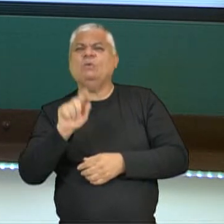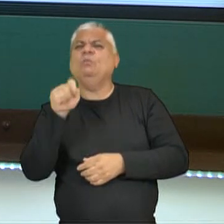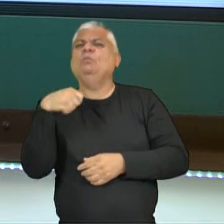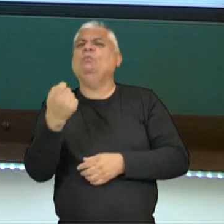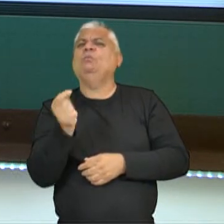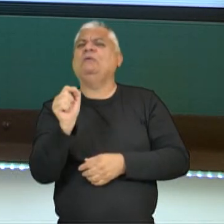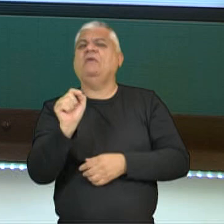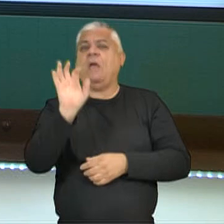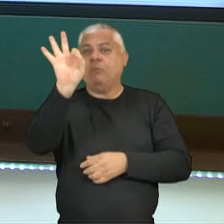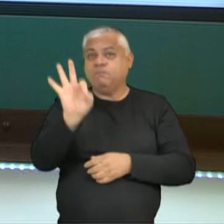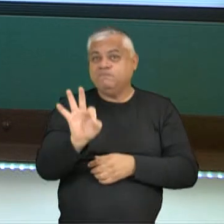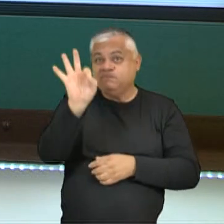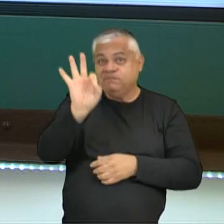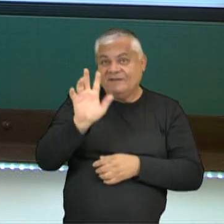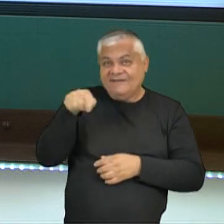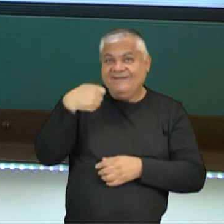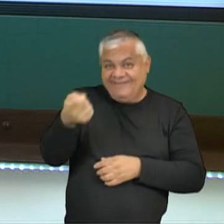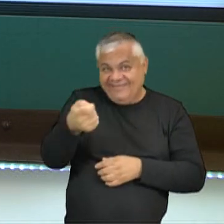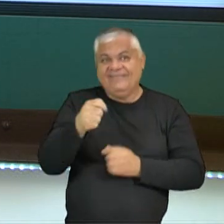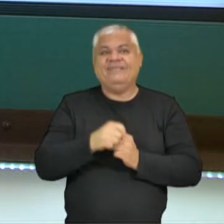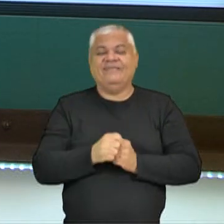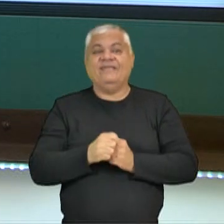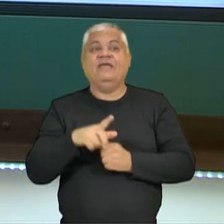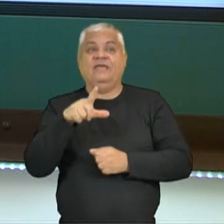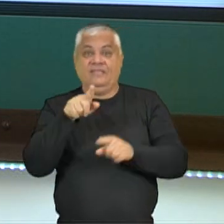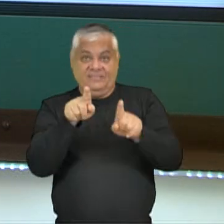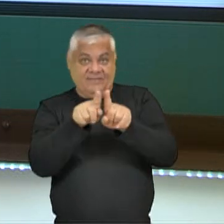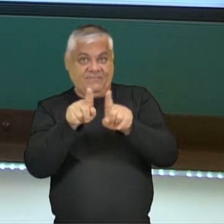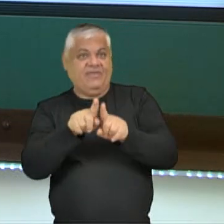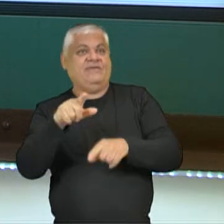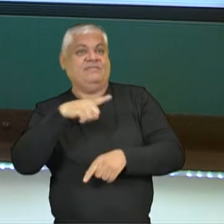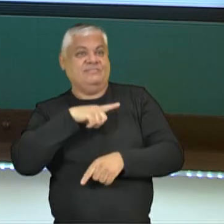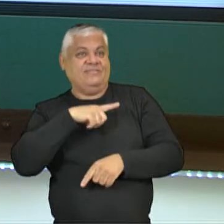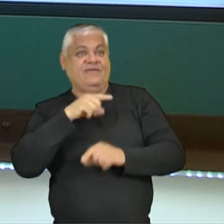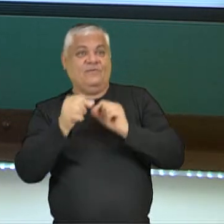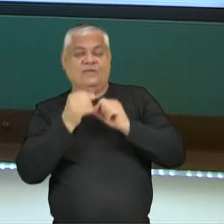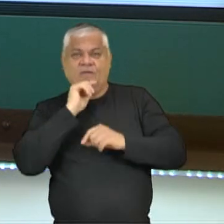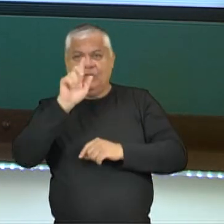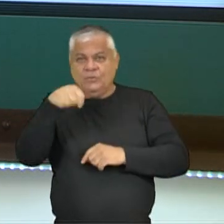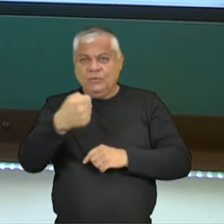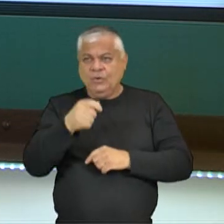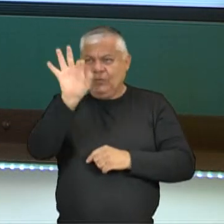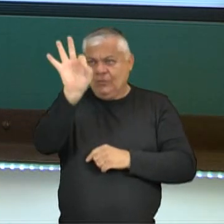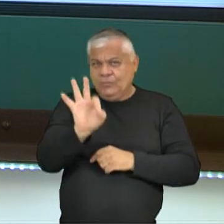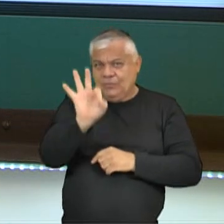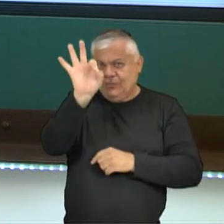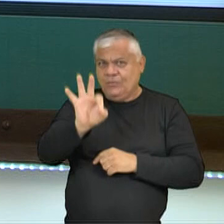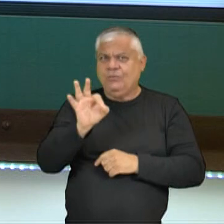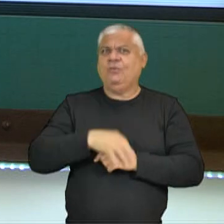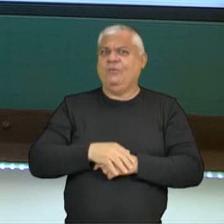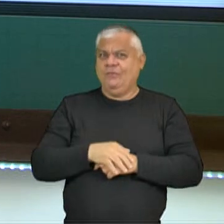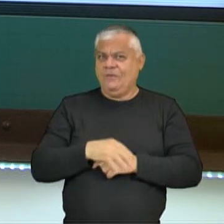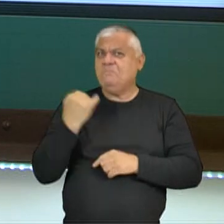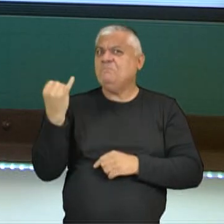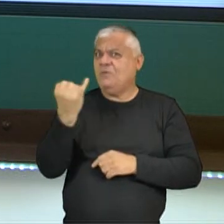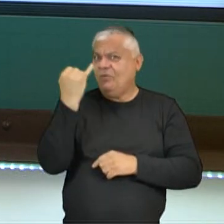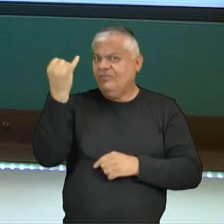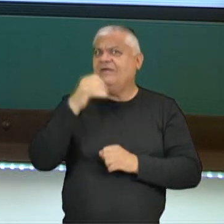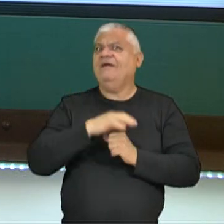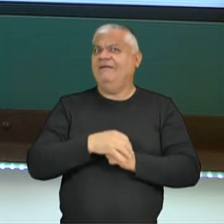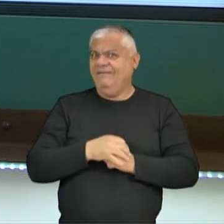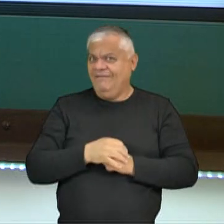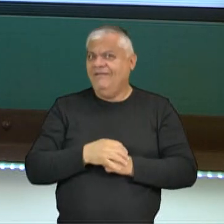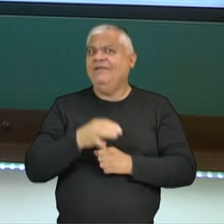símbolo que representa a porcentagem e, além disso, esse símbolo, ele não diz muita coisa. Quando a gente está